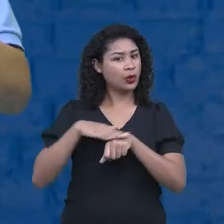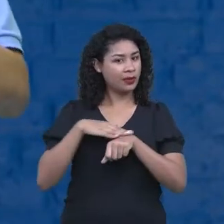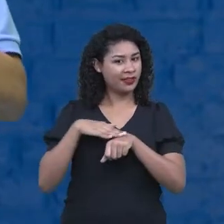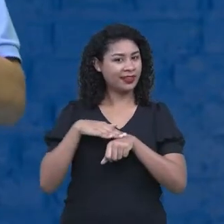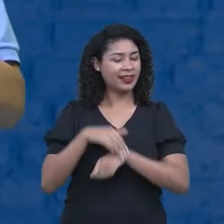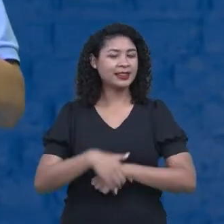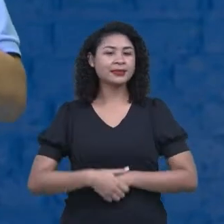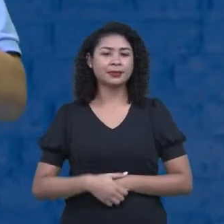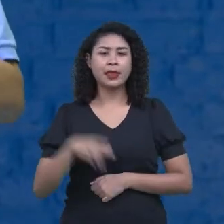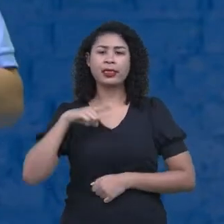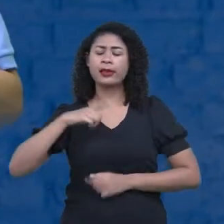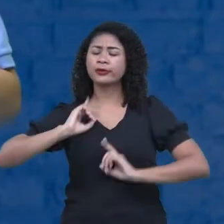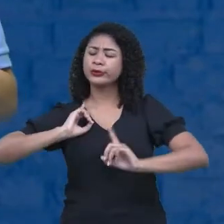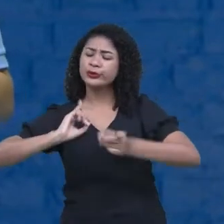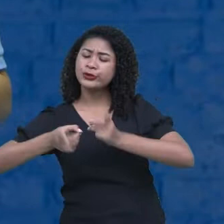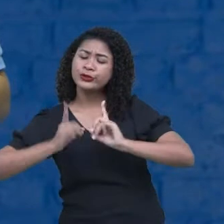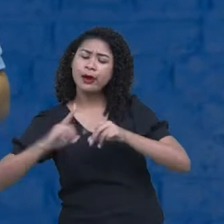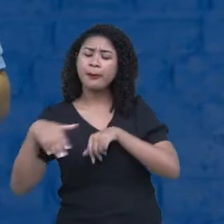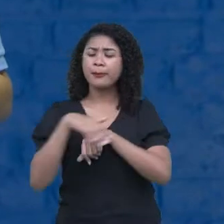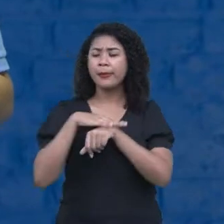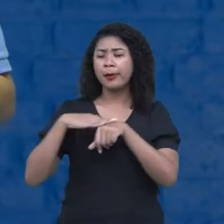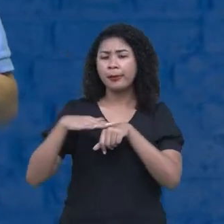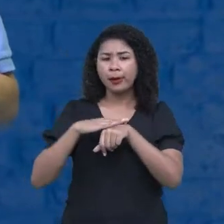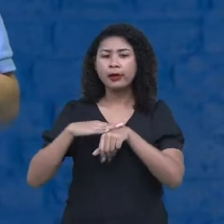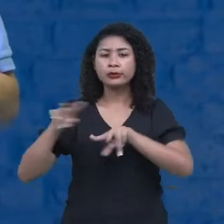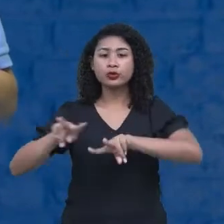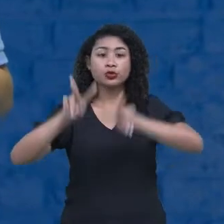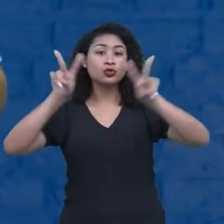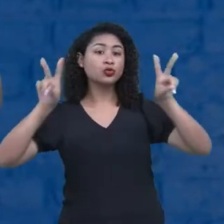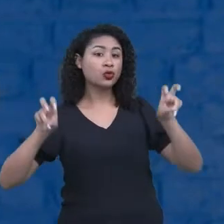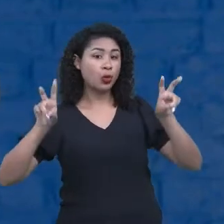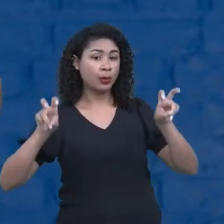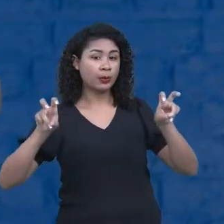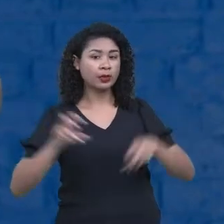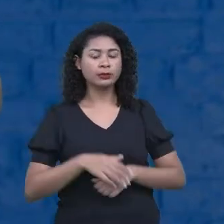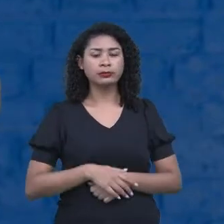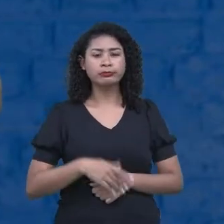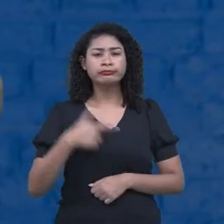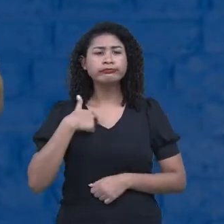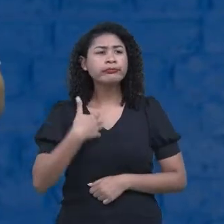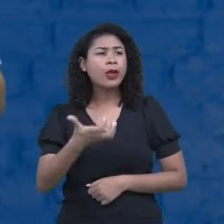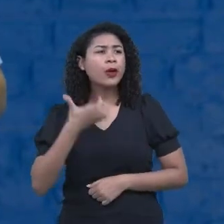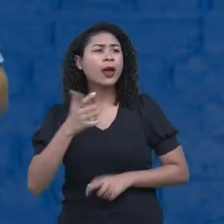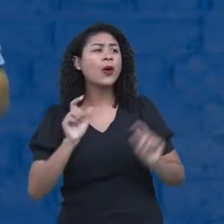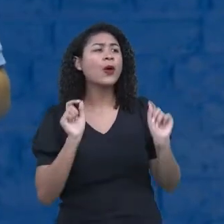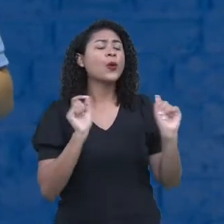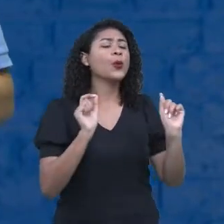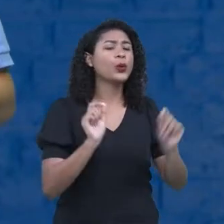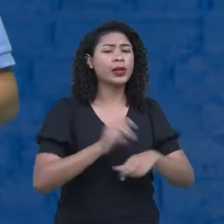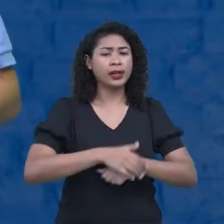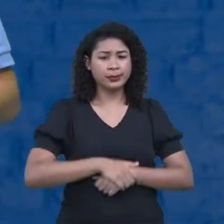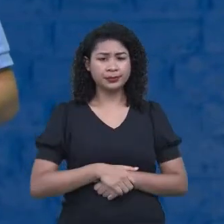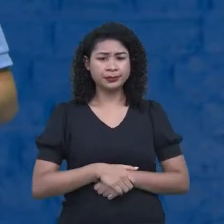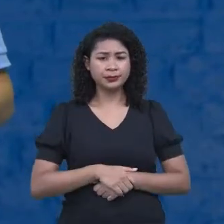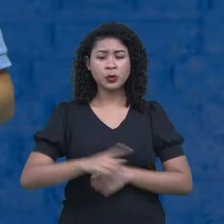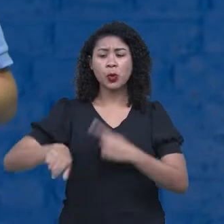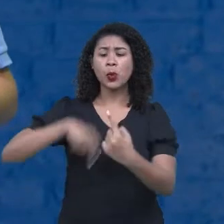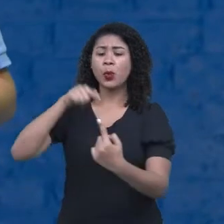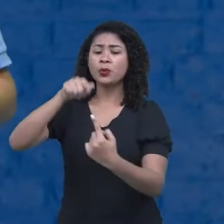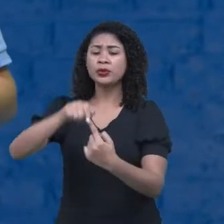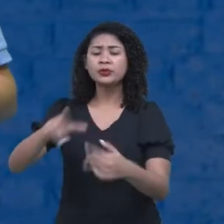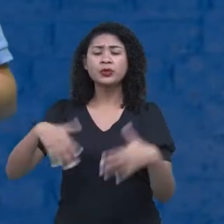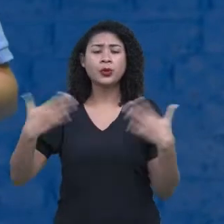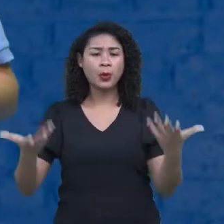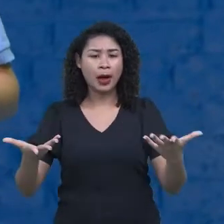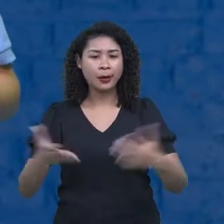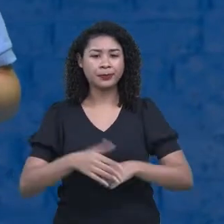Tivemos um diálogo, onde colocamos um questionamento. O que eu quero? Como eu quero? E aí, a partir da nossa conversa,